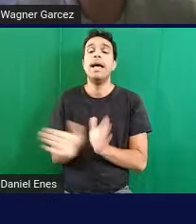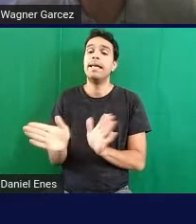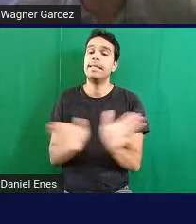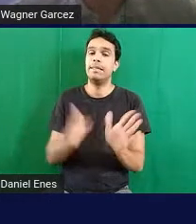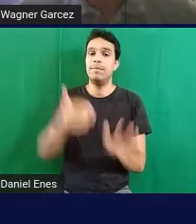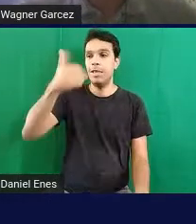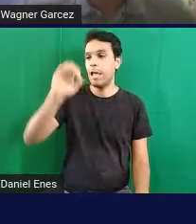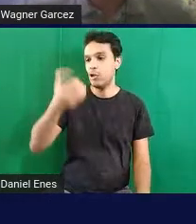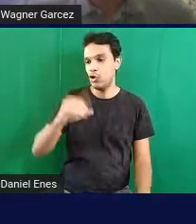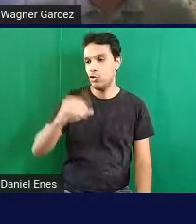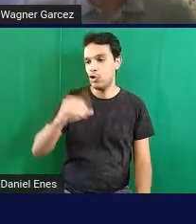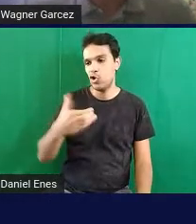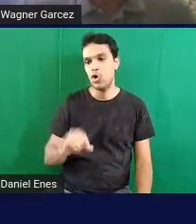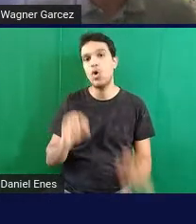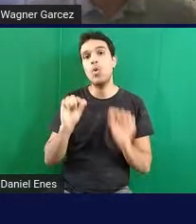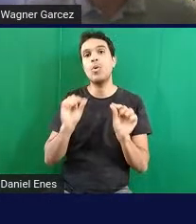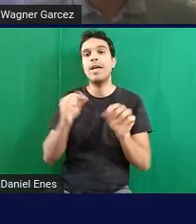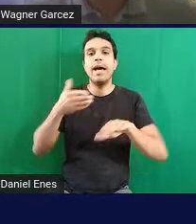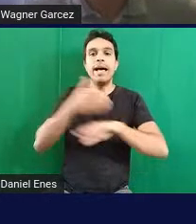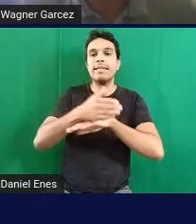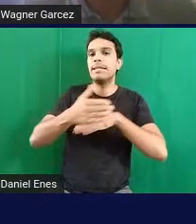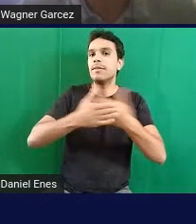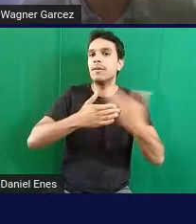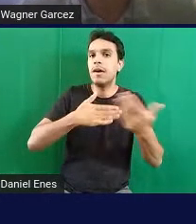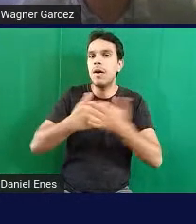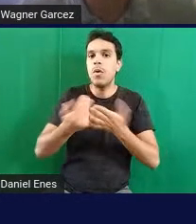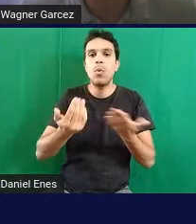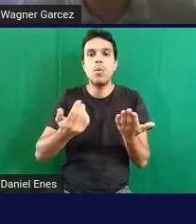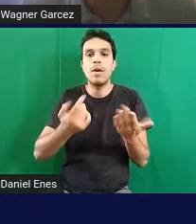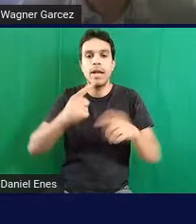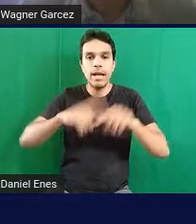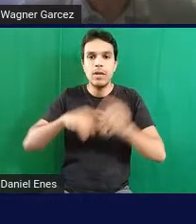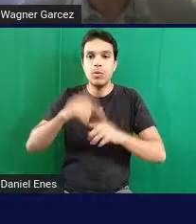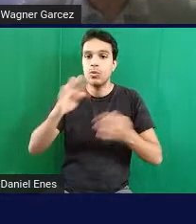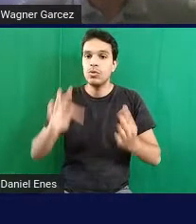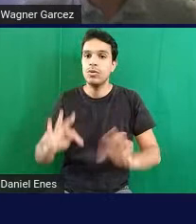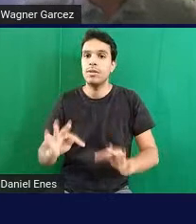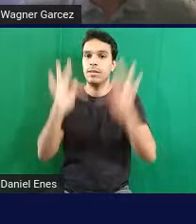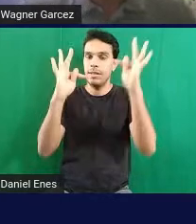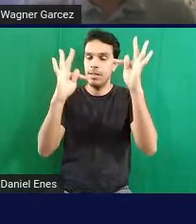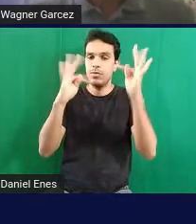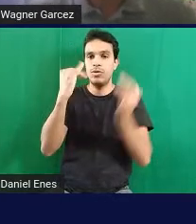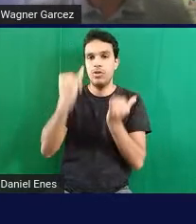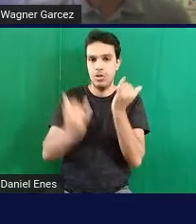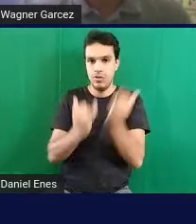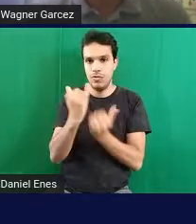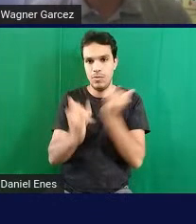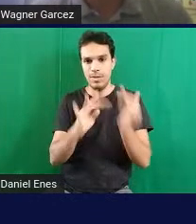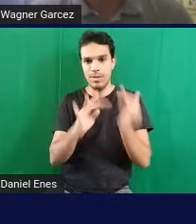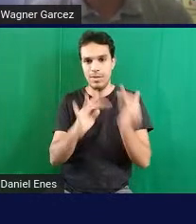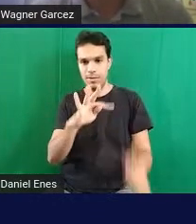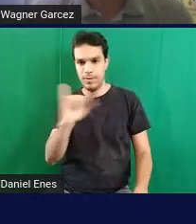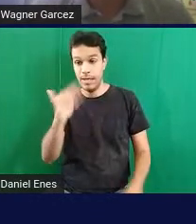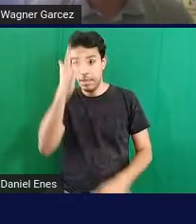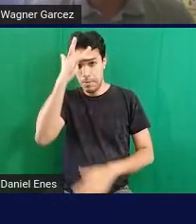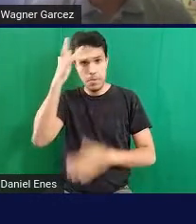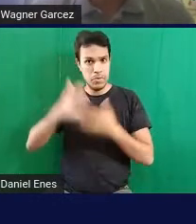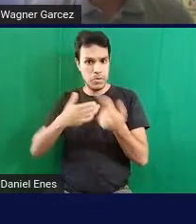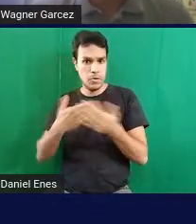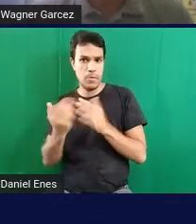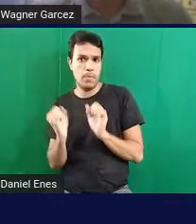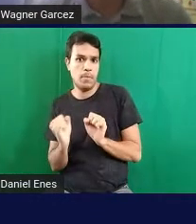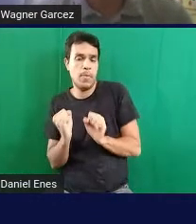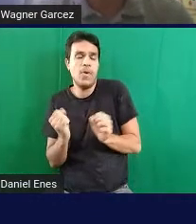significa o acesso a qualquer recurso da tecnologia e da informação. Então, qualquer pessoa ela pode